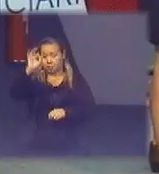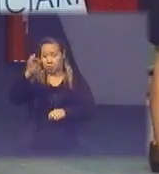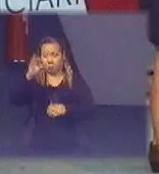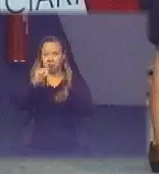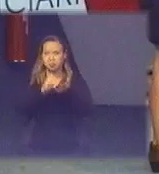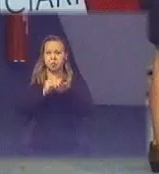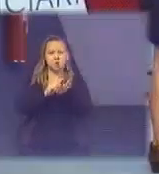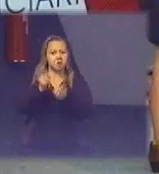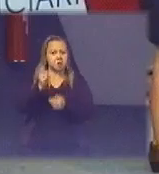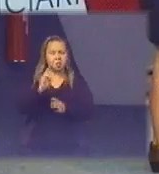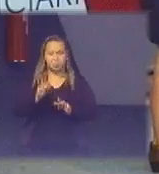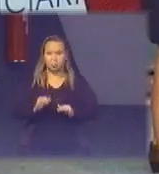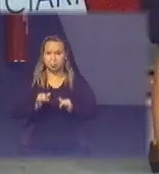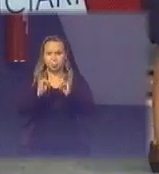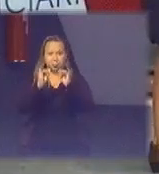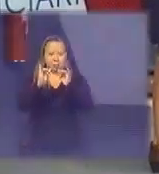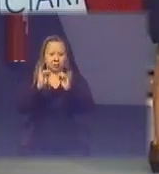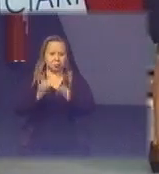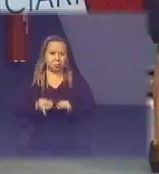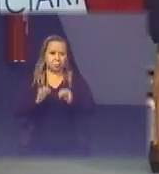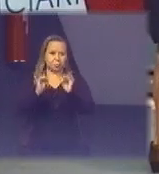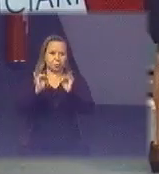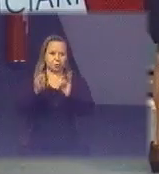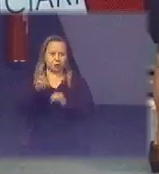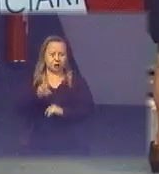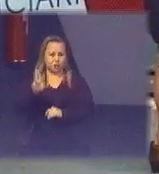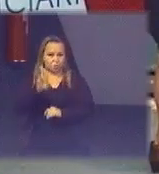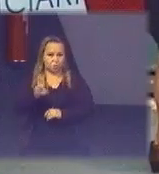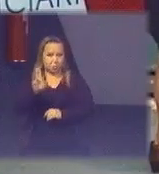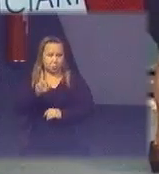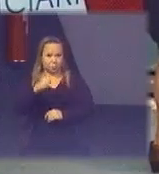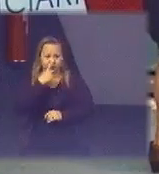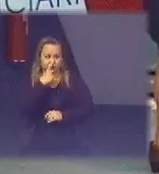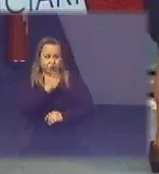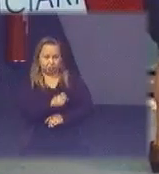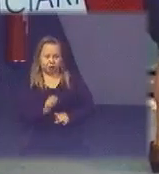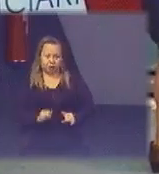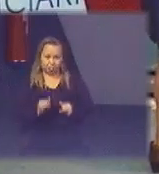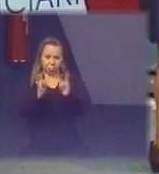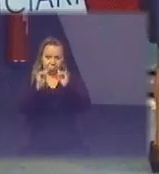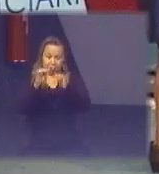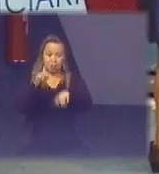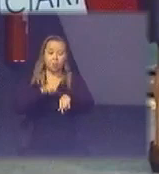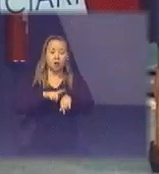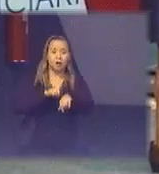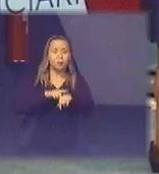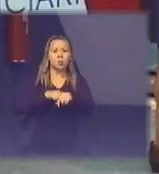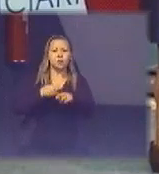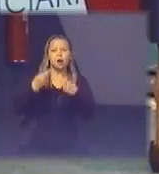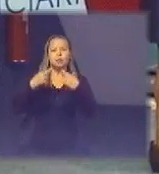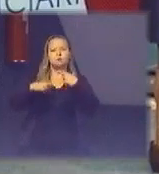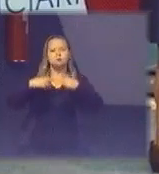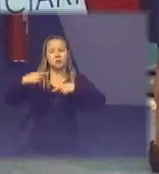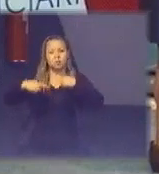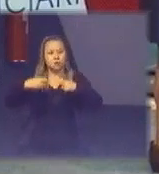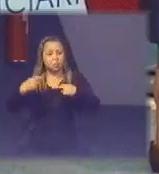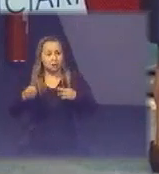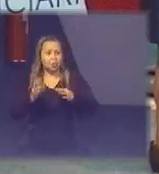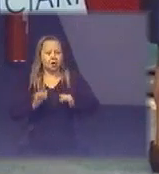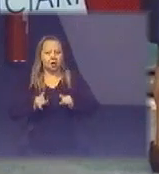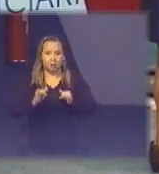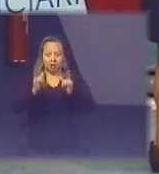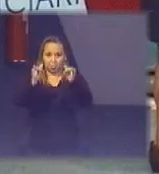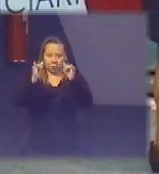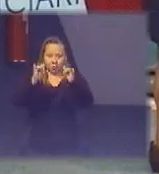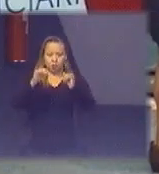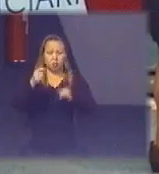tecnologia que retorna da sucata eletrônica é porque quando ele é reprocessado a tecnologia mineral já mostrou